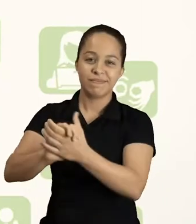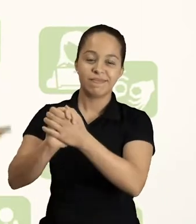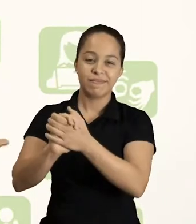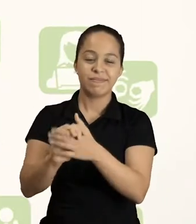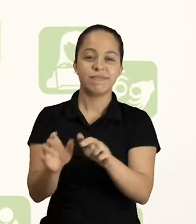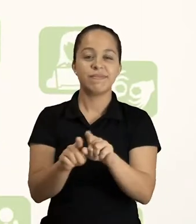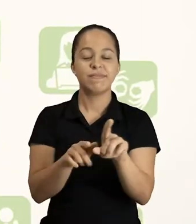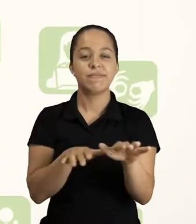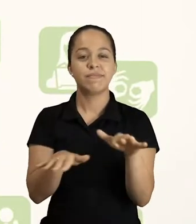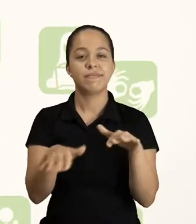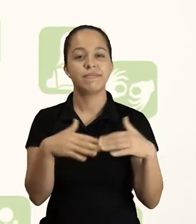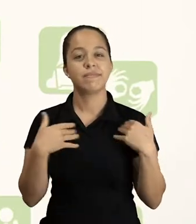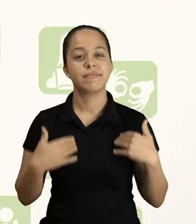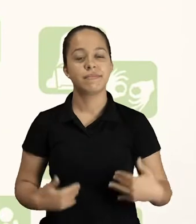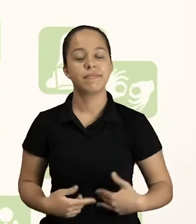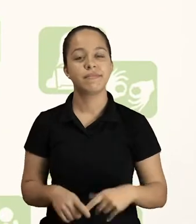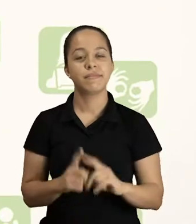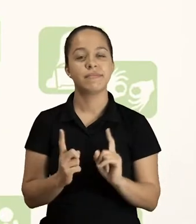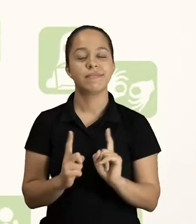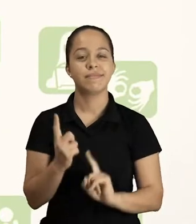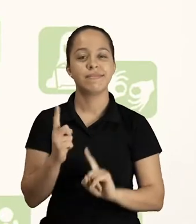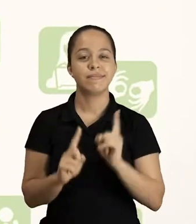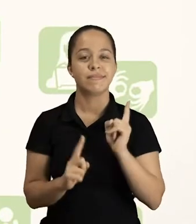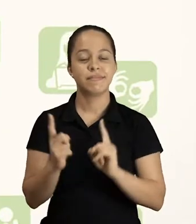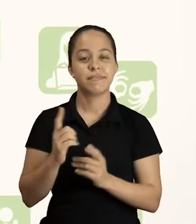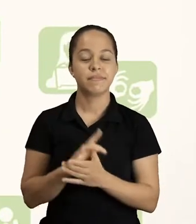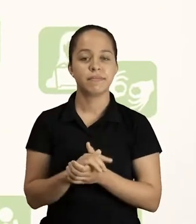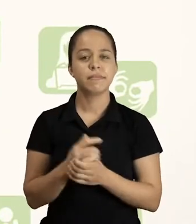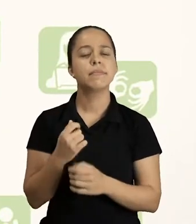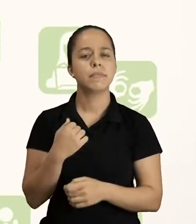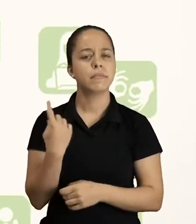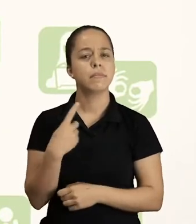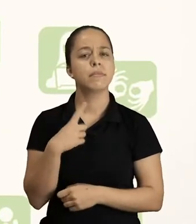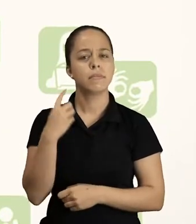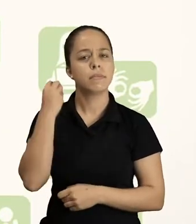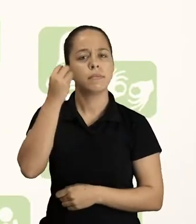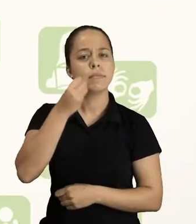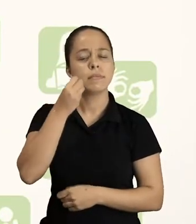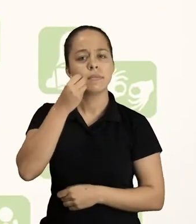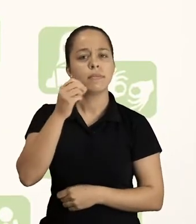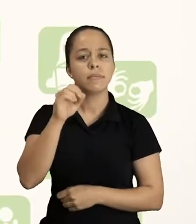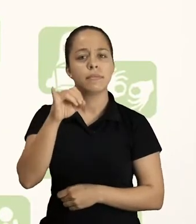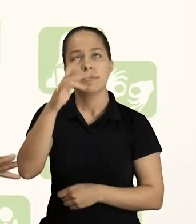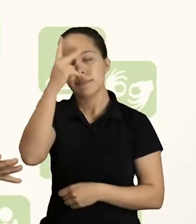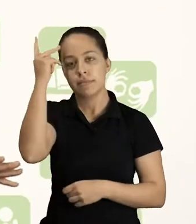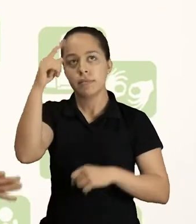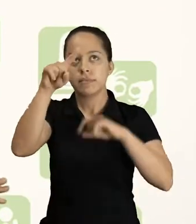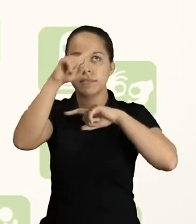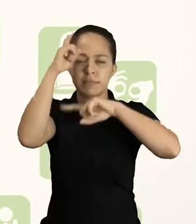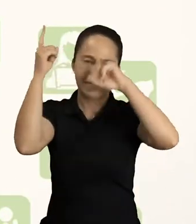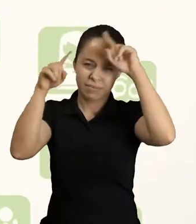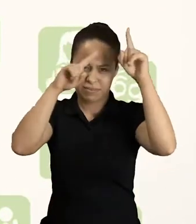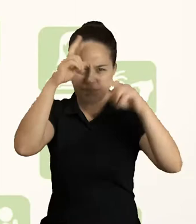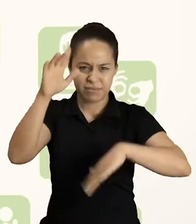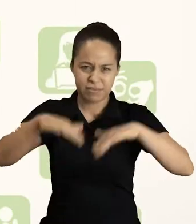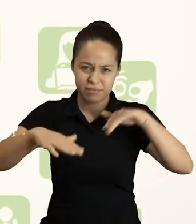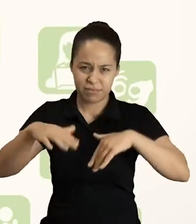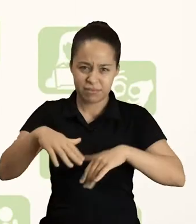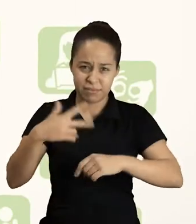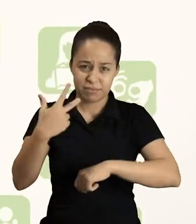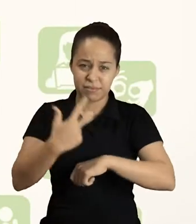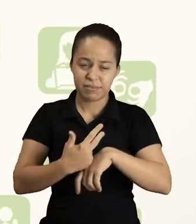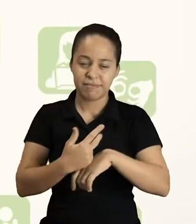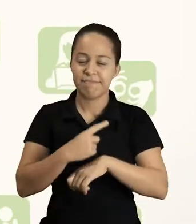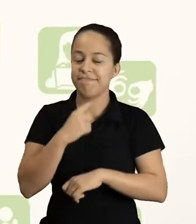as expressões e movimentos do corpo e gestos. Por experiência, sabemos que o improviso não é tão funcional